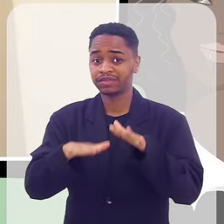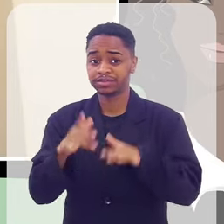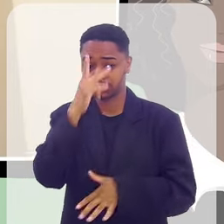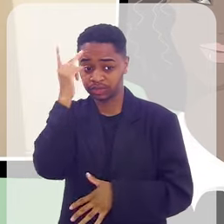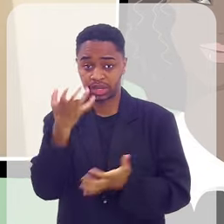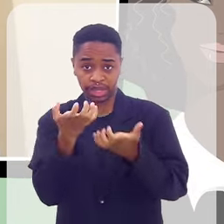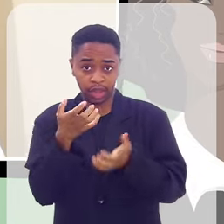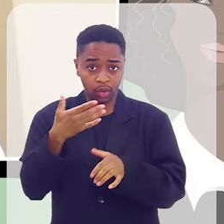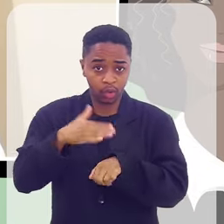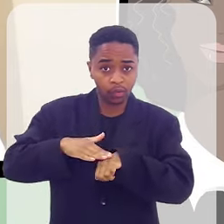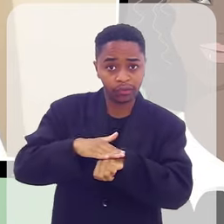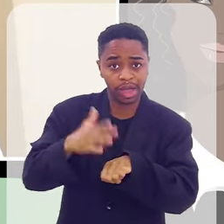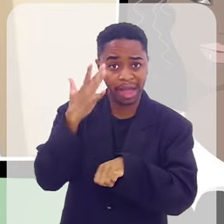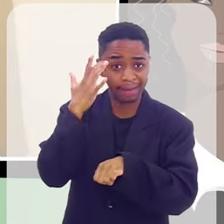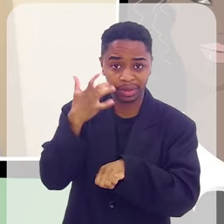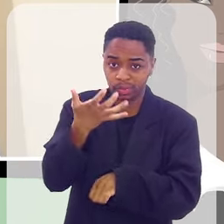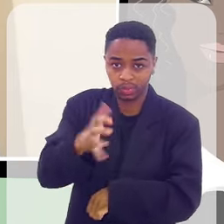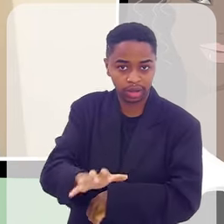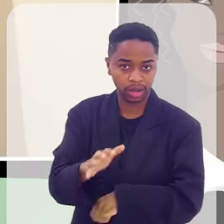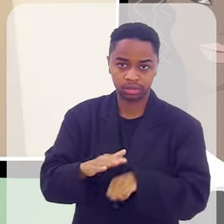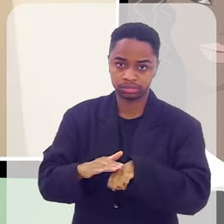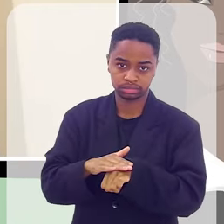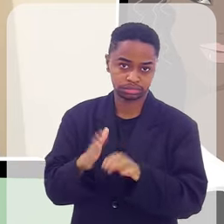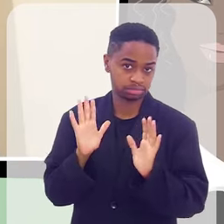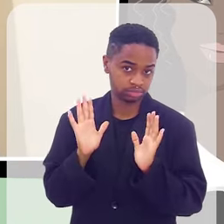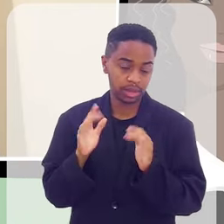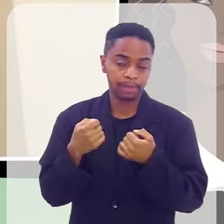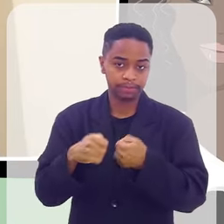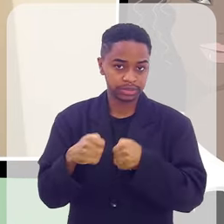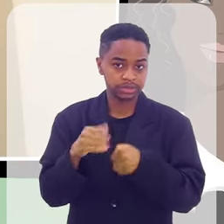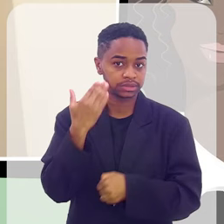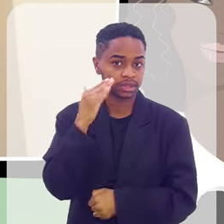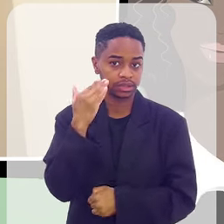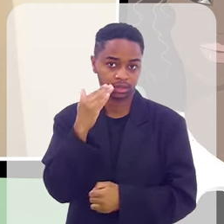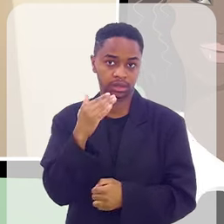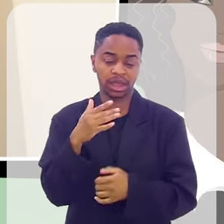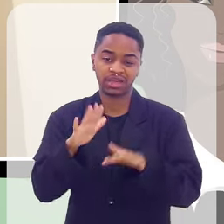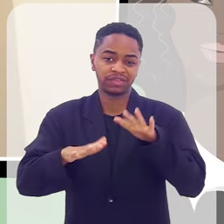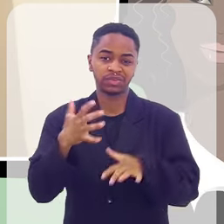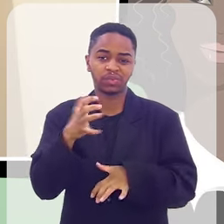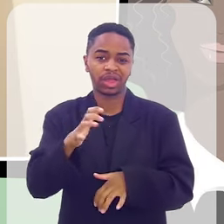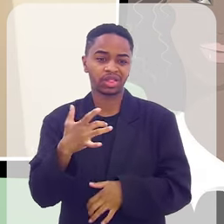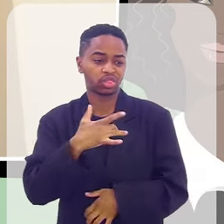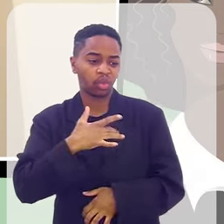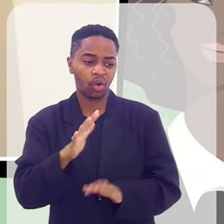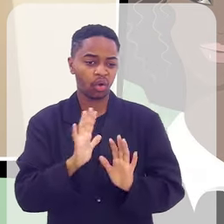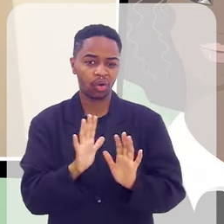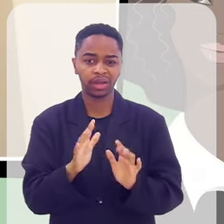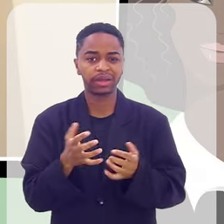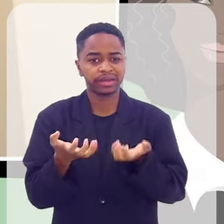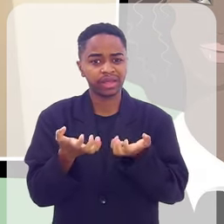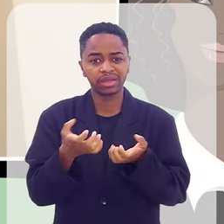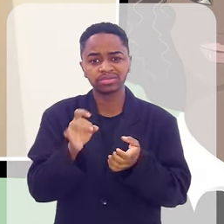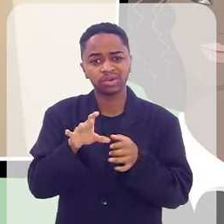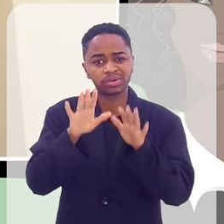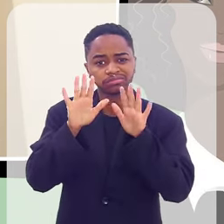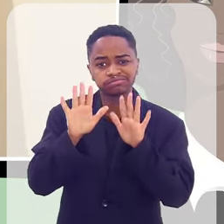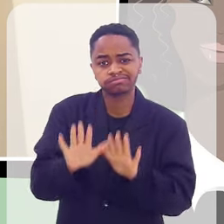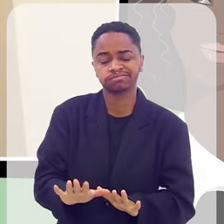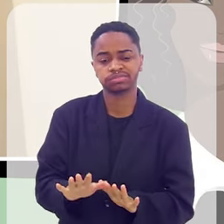quero falar, amanhã, quando você vai outra vez, eu não quero. Não quero nem ser tocado, ficar lá quietinho.